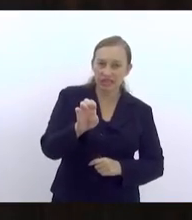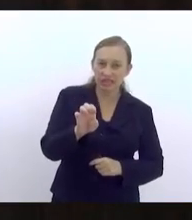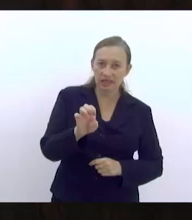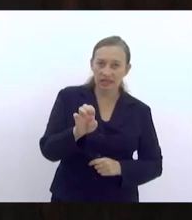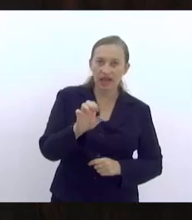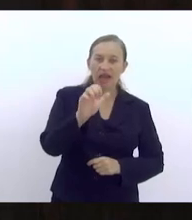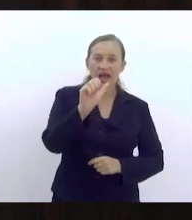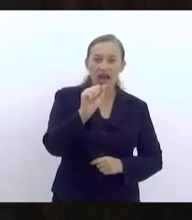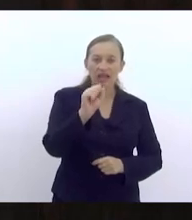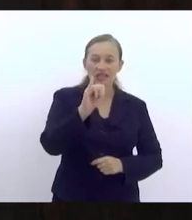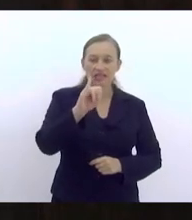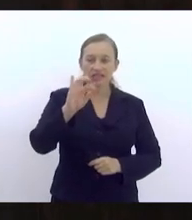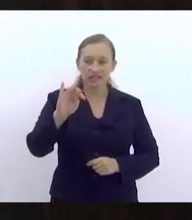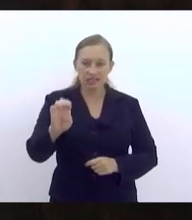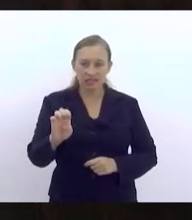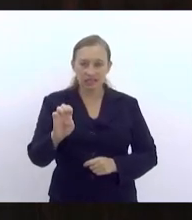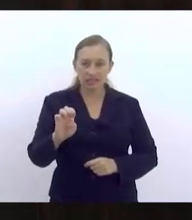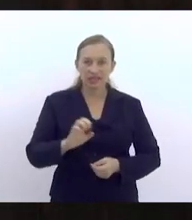Inácio.